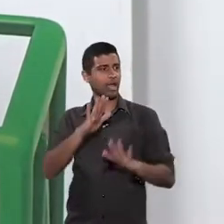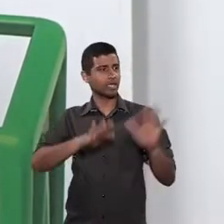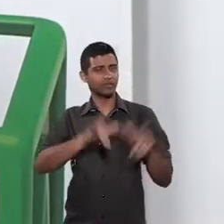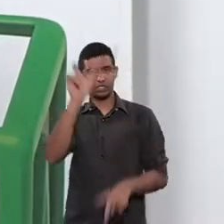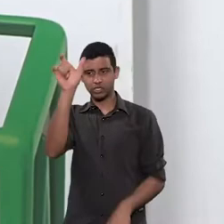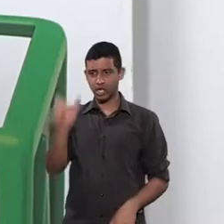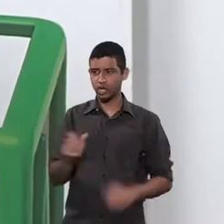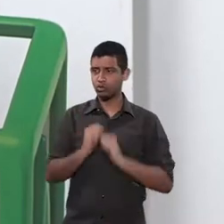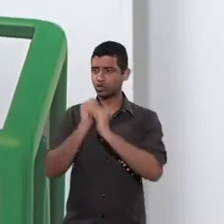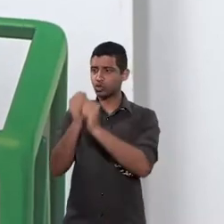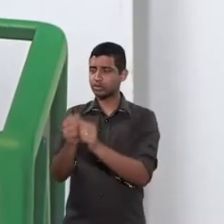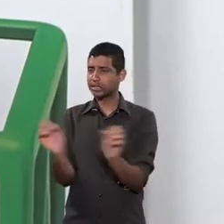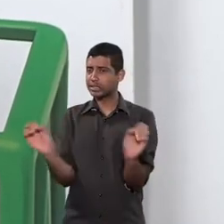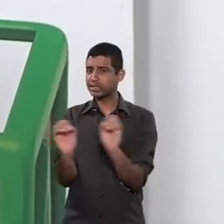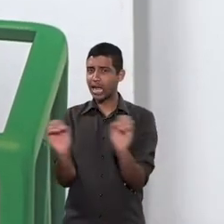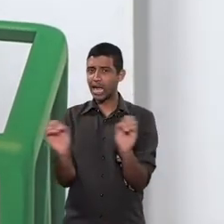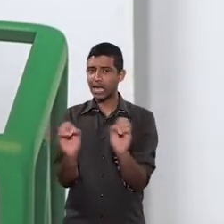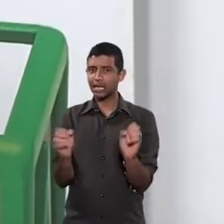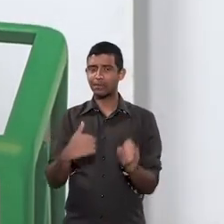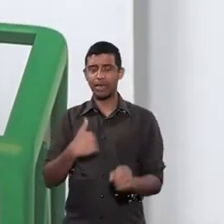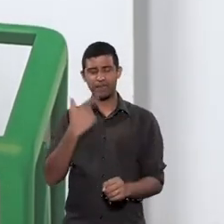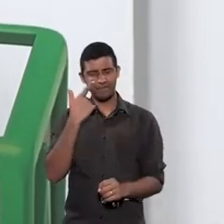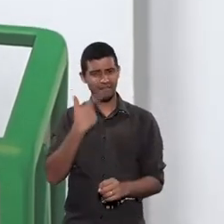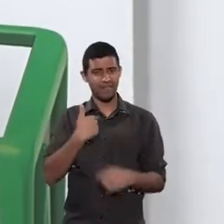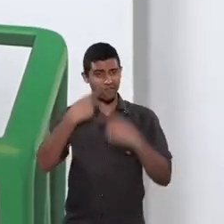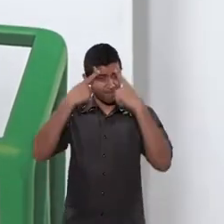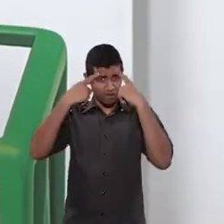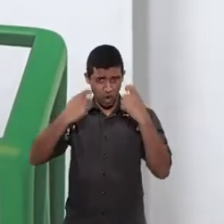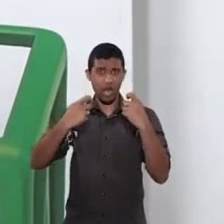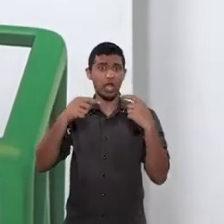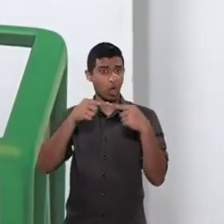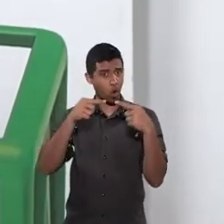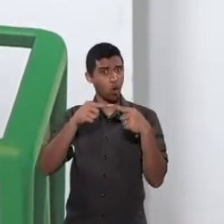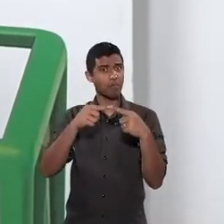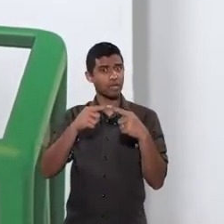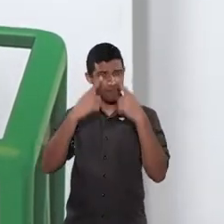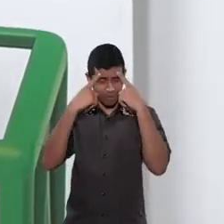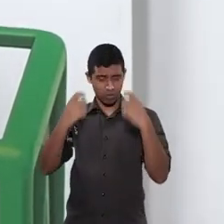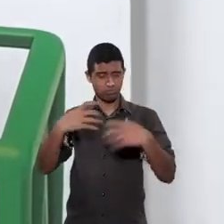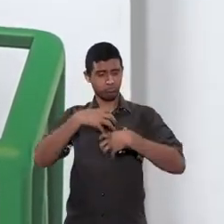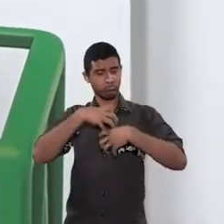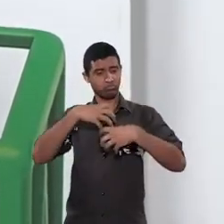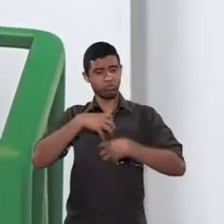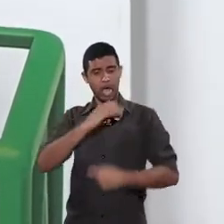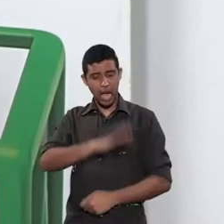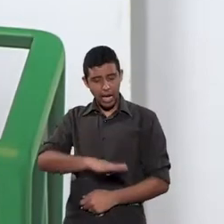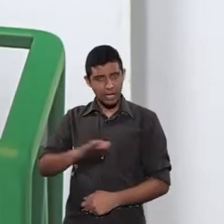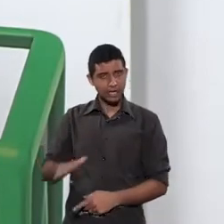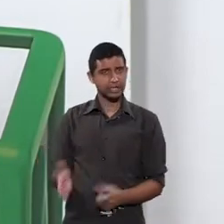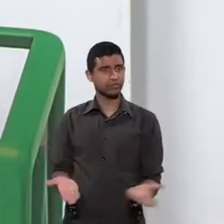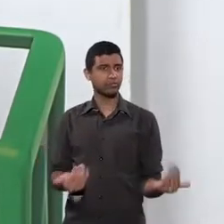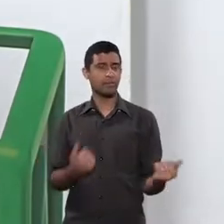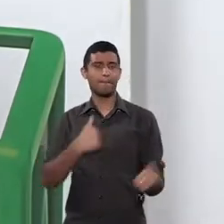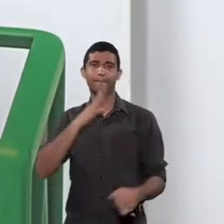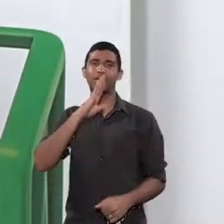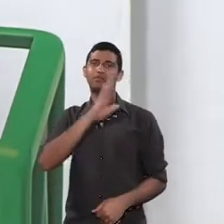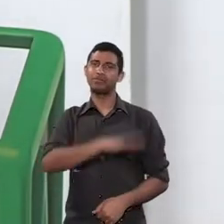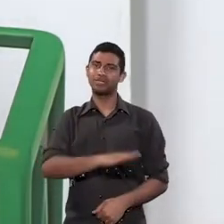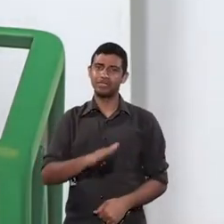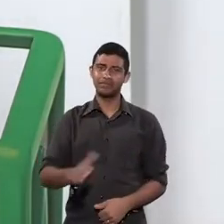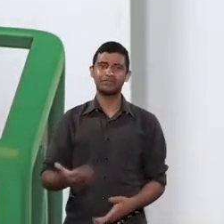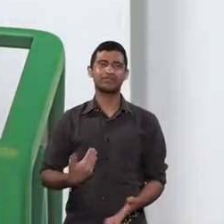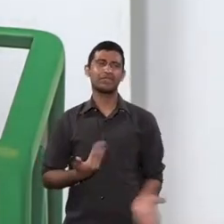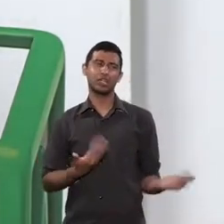presença do outro genitor em que o objeto da violência, que é uma forma de violência, é a criança e o adolescente, mais a criança.